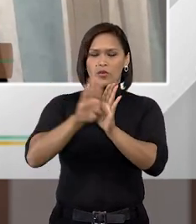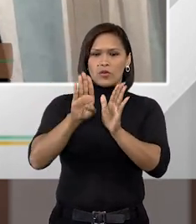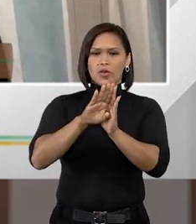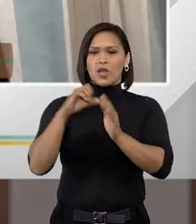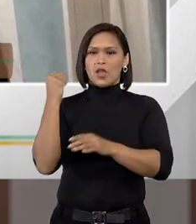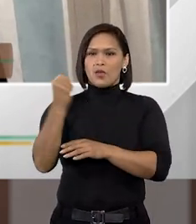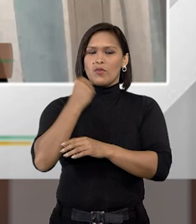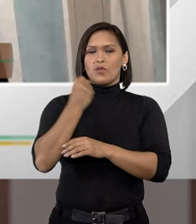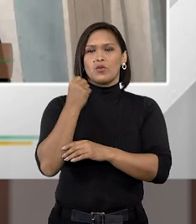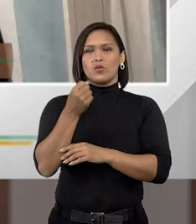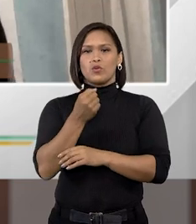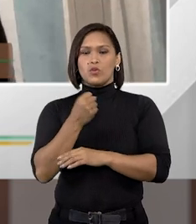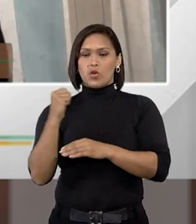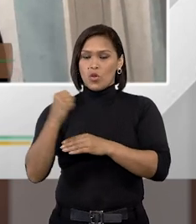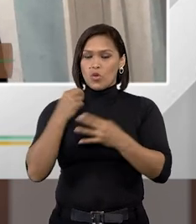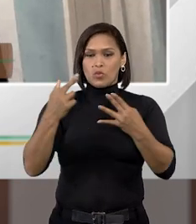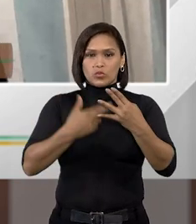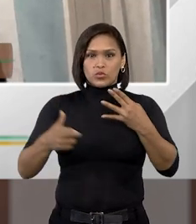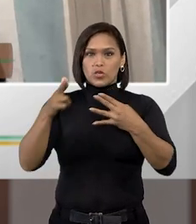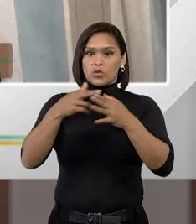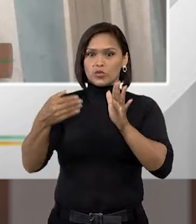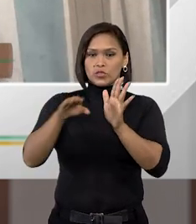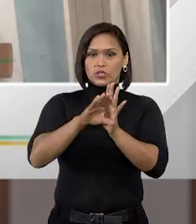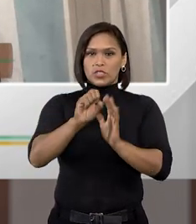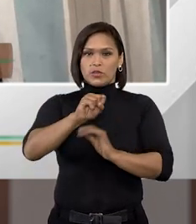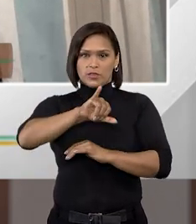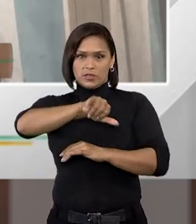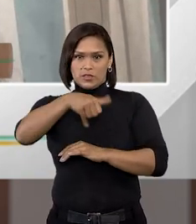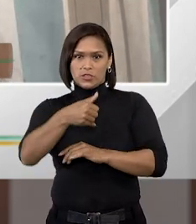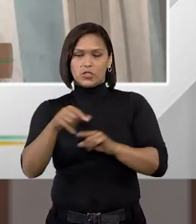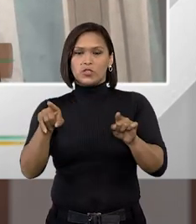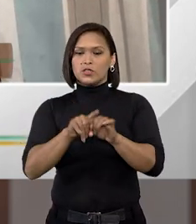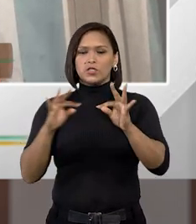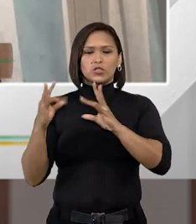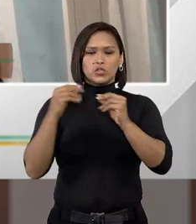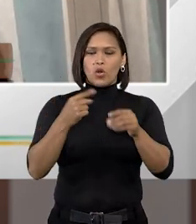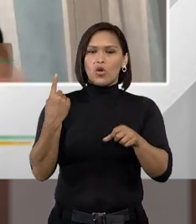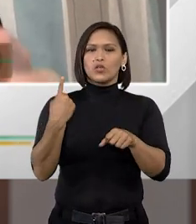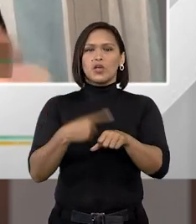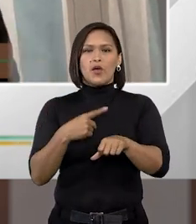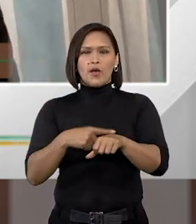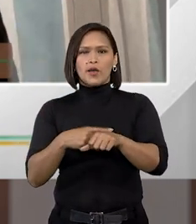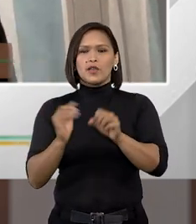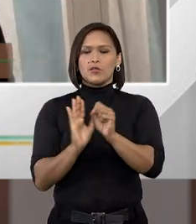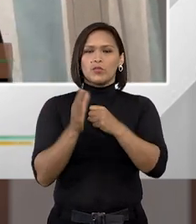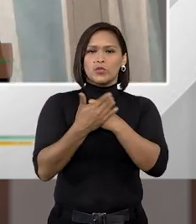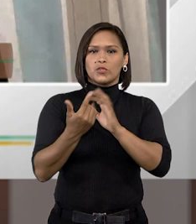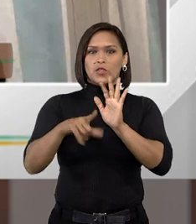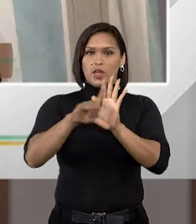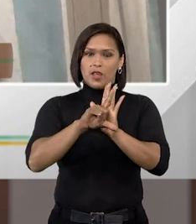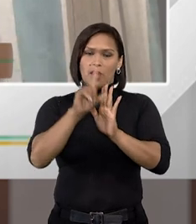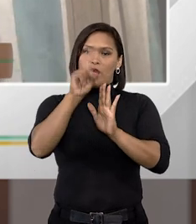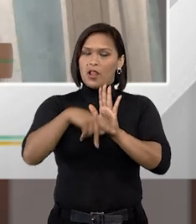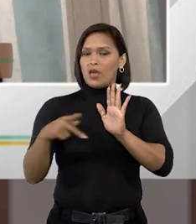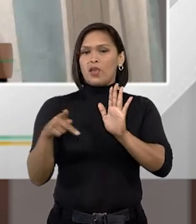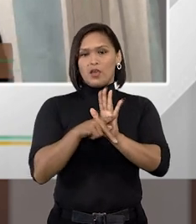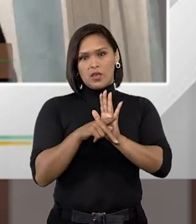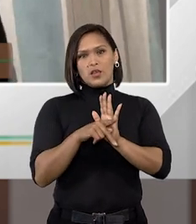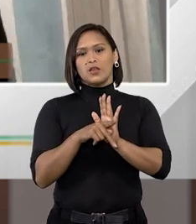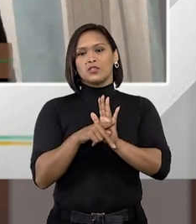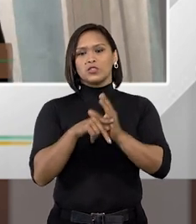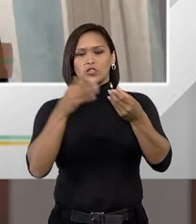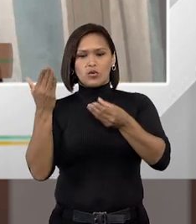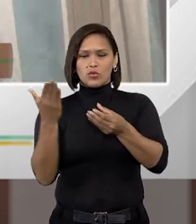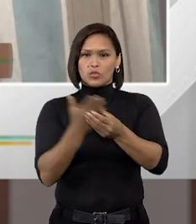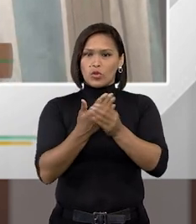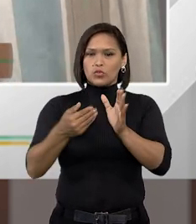graus de recursos que chegam até o STJ, a todo momento, o STJ, como protetor da lei infraconstitucional, protetor das